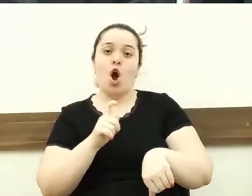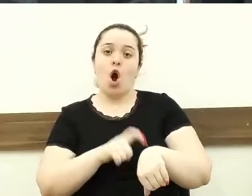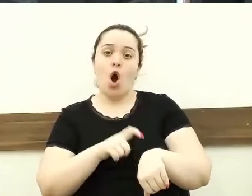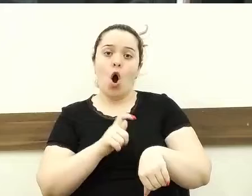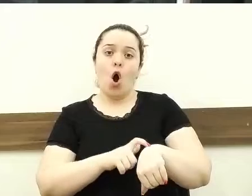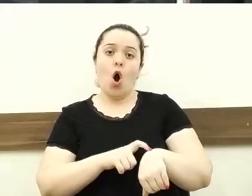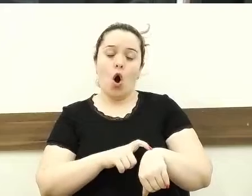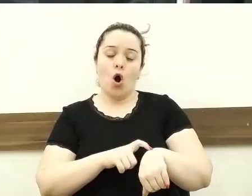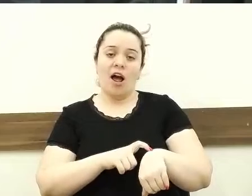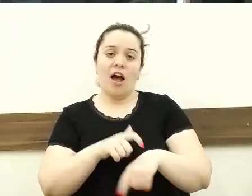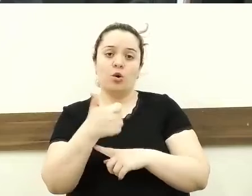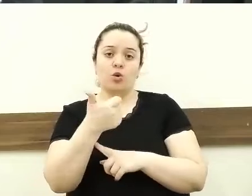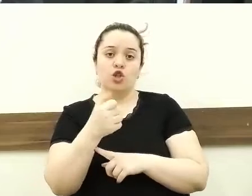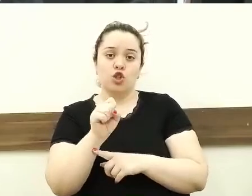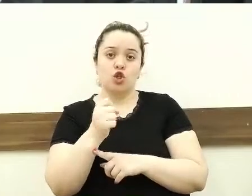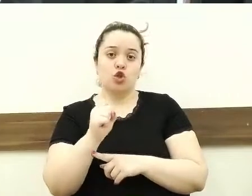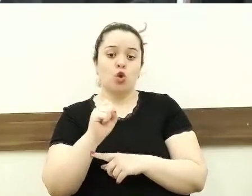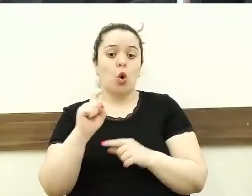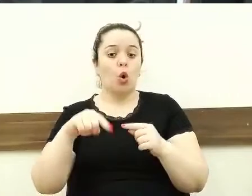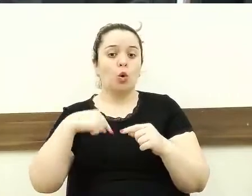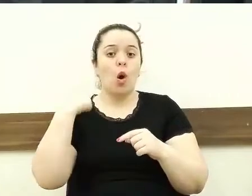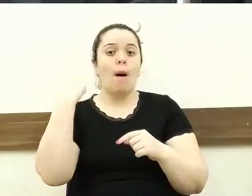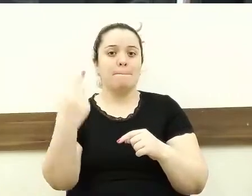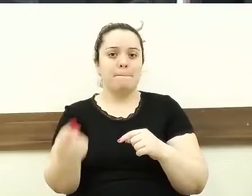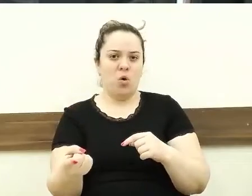o expediente, para a gente poder